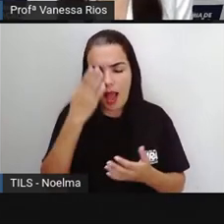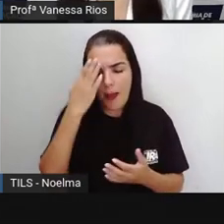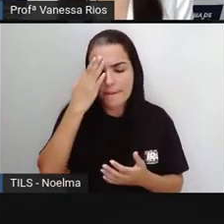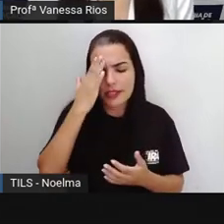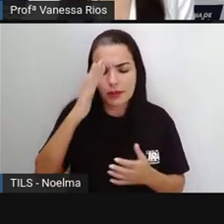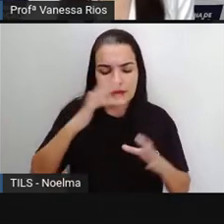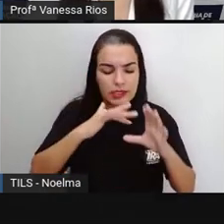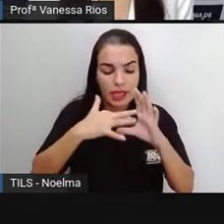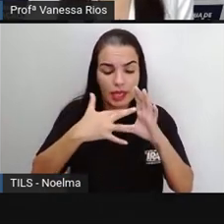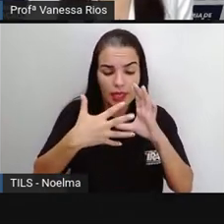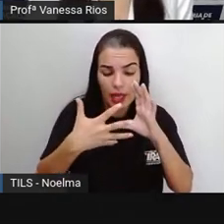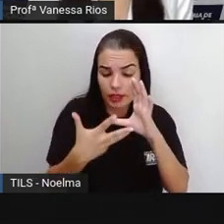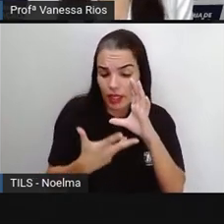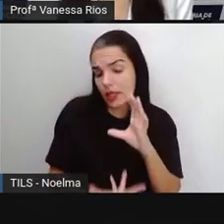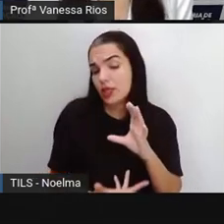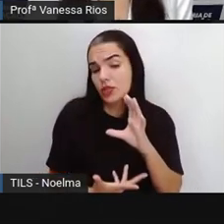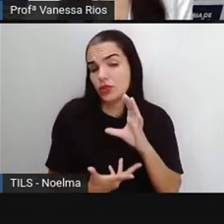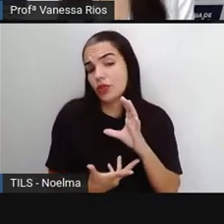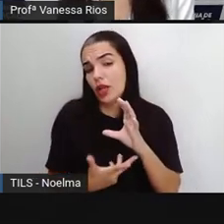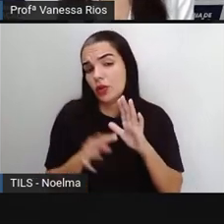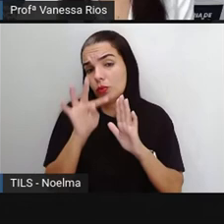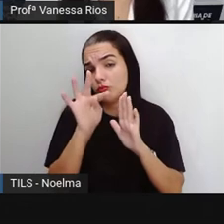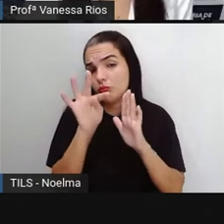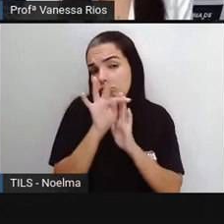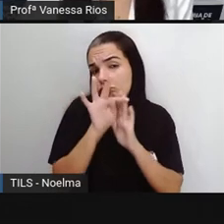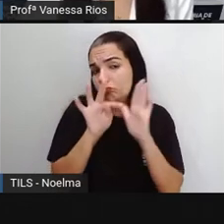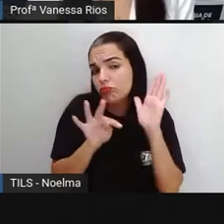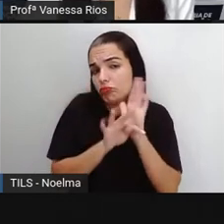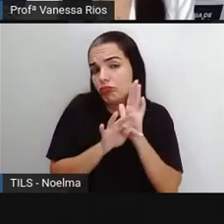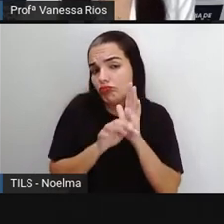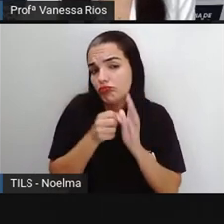características do gênero textual reportagem?